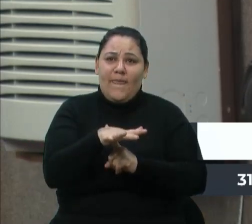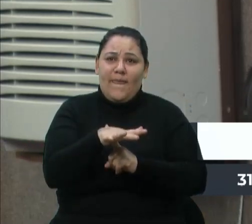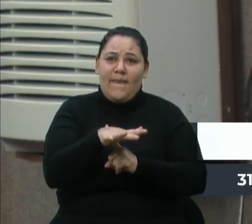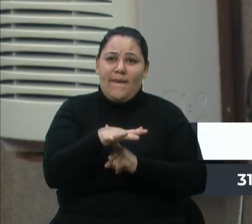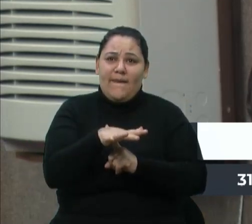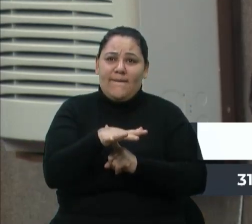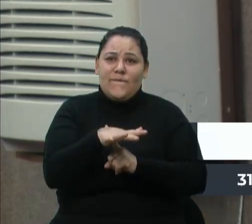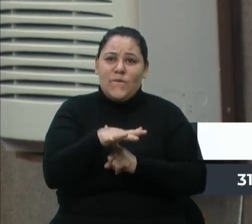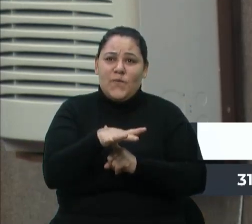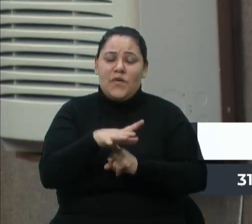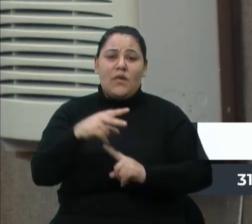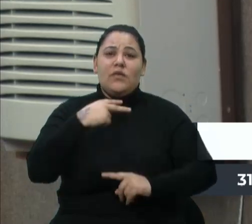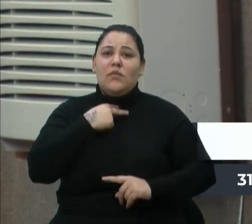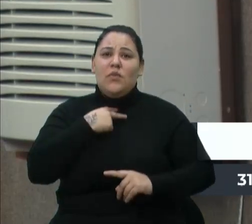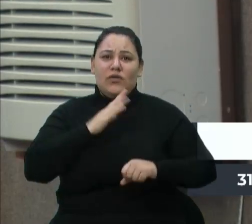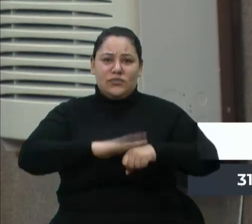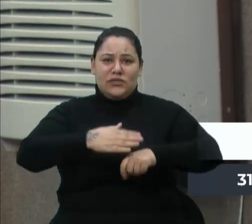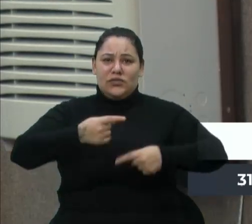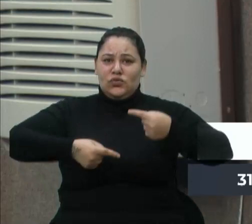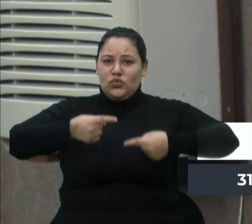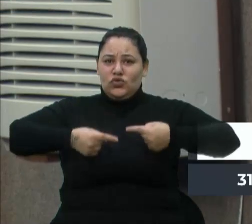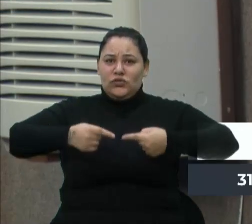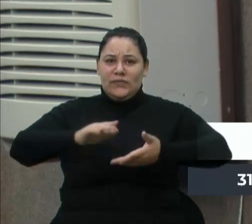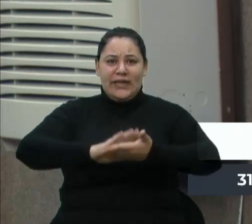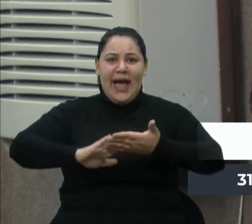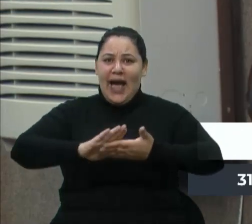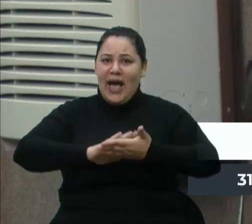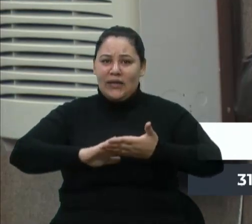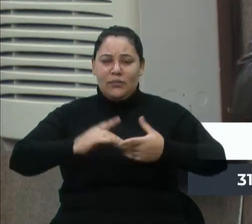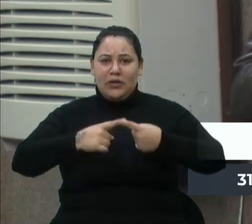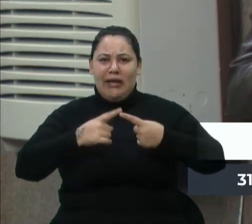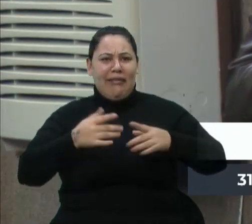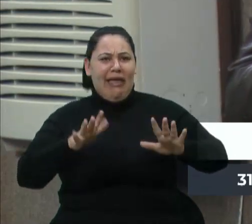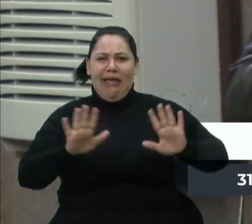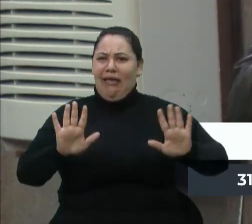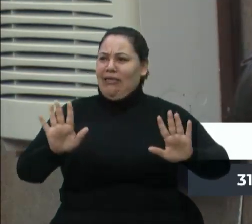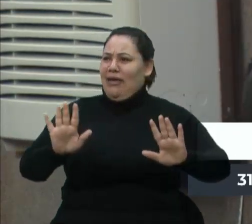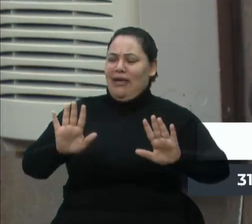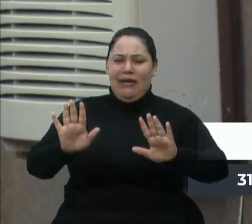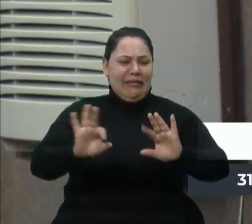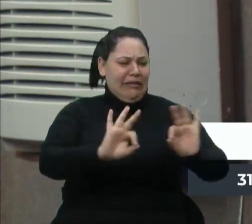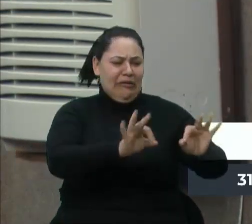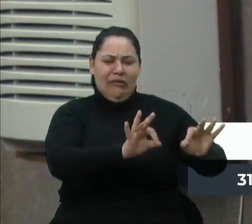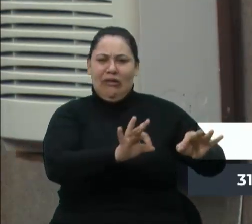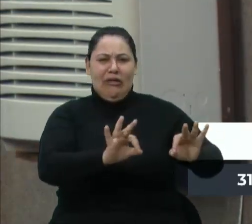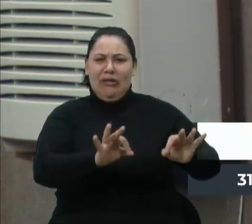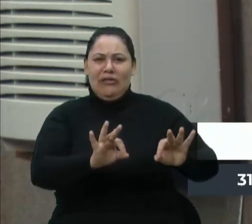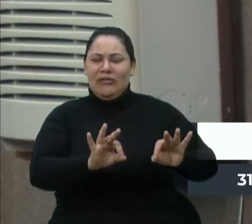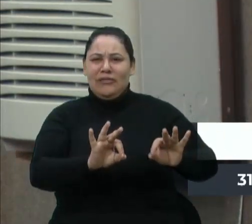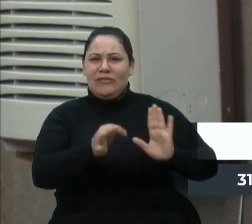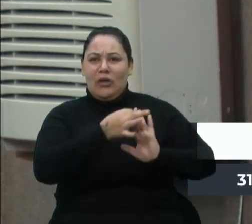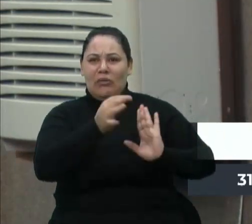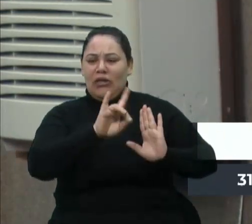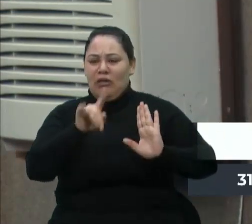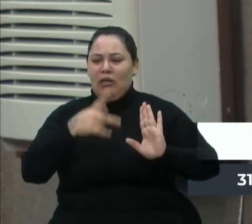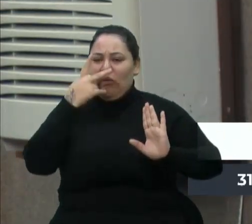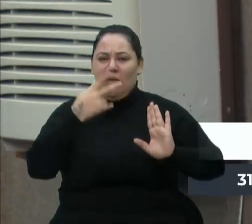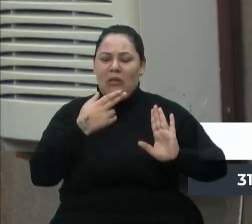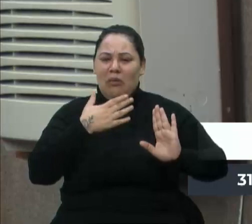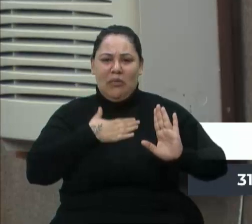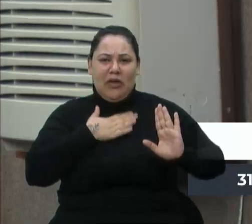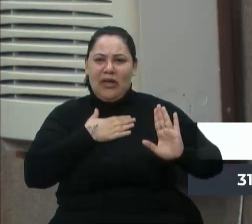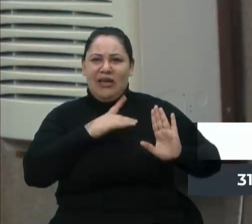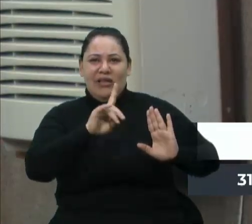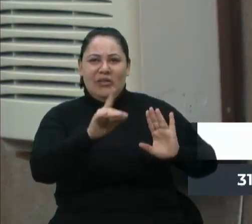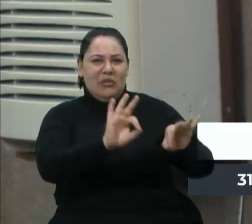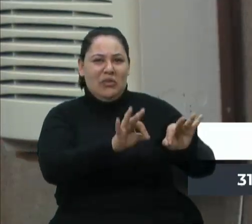Aí a gente não pode mais debater nada porque, ah, não, não, não concordo com o fulano lá, que é um palestrante